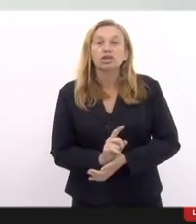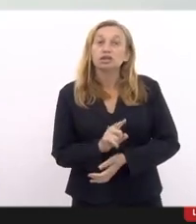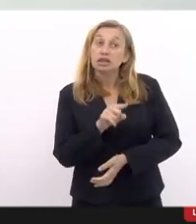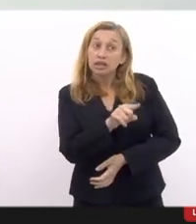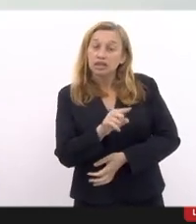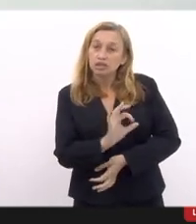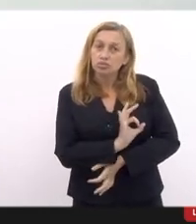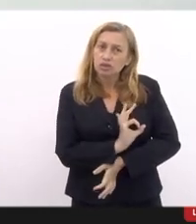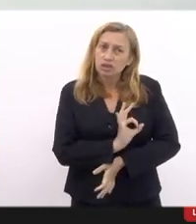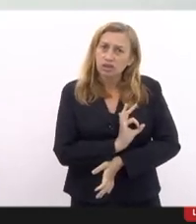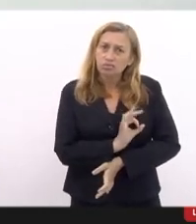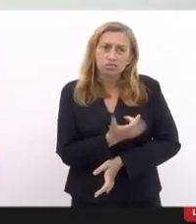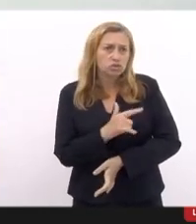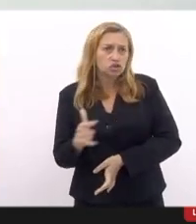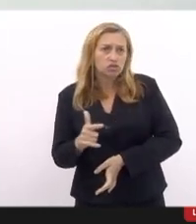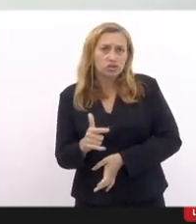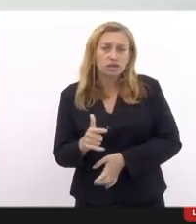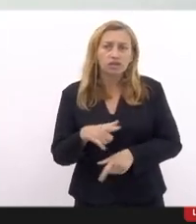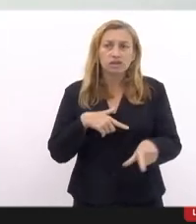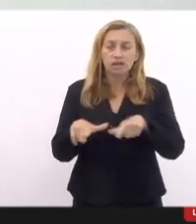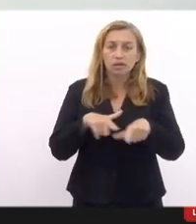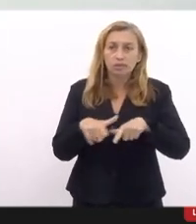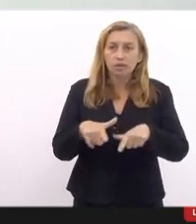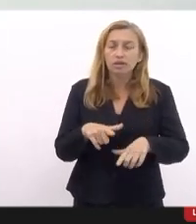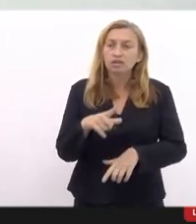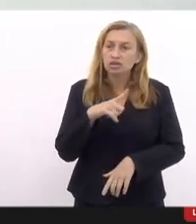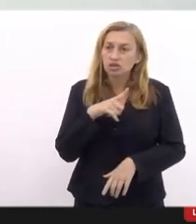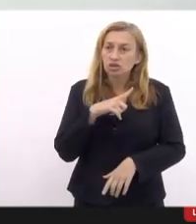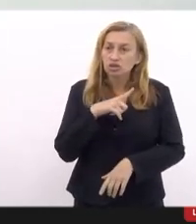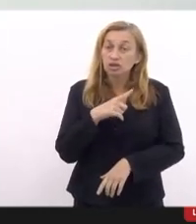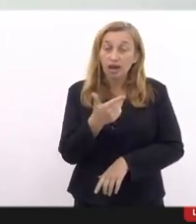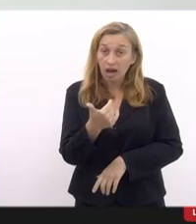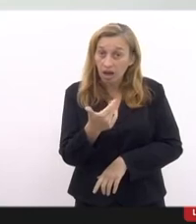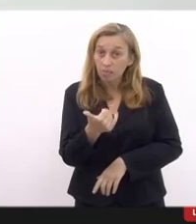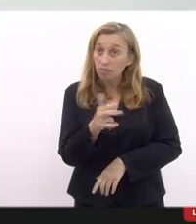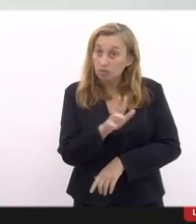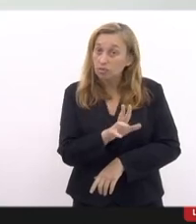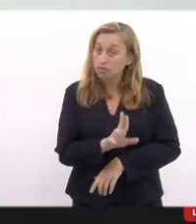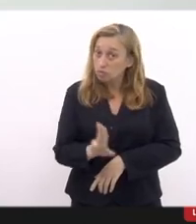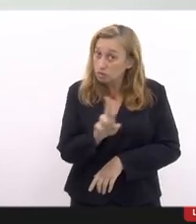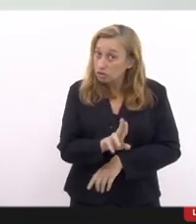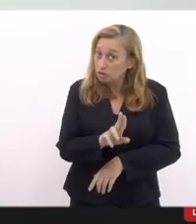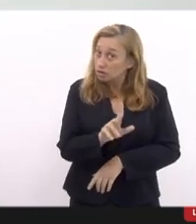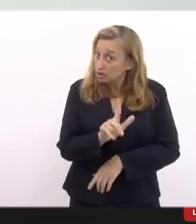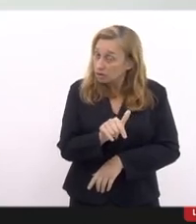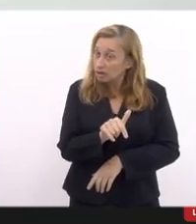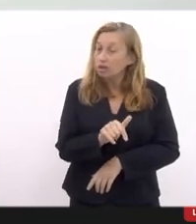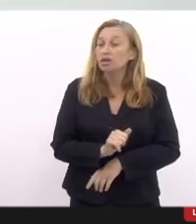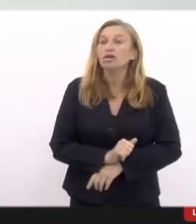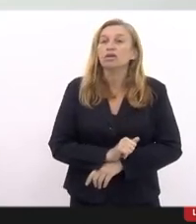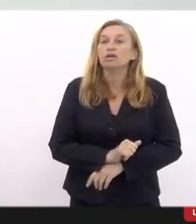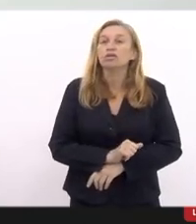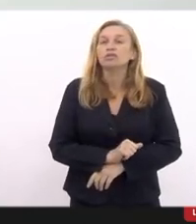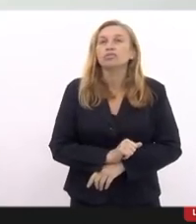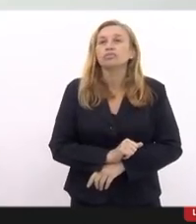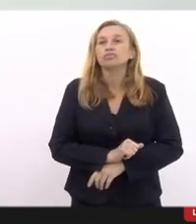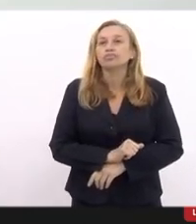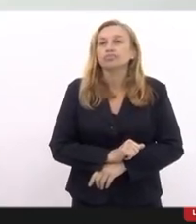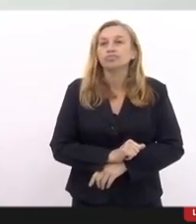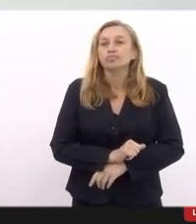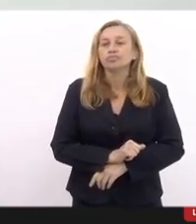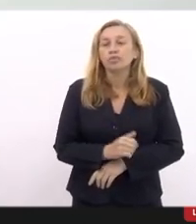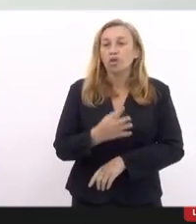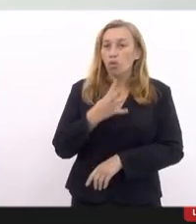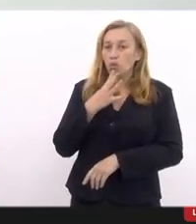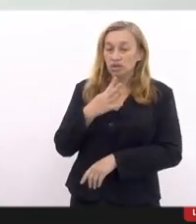policiais não estivessem de serviço, eles tinham um porto de arma, então, eles estavam com uma arma, até que, seja do